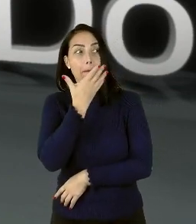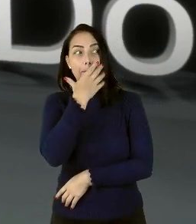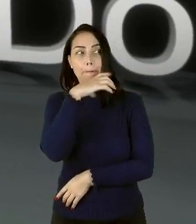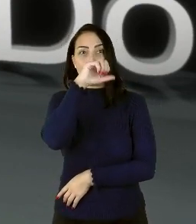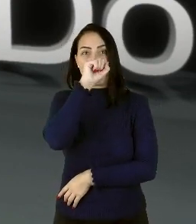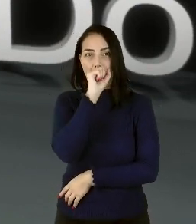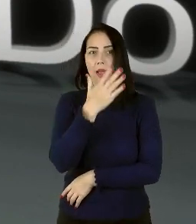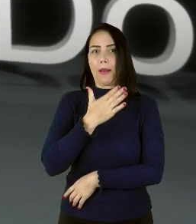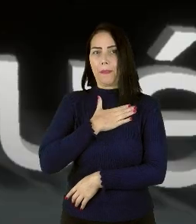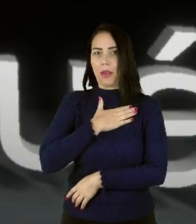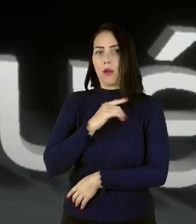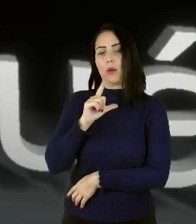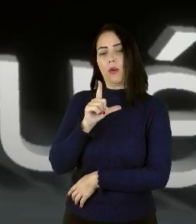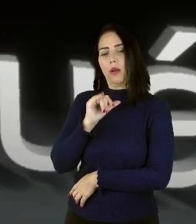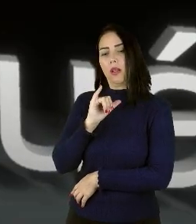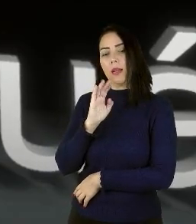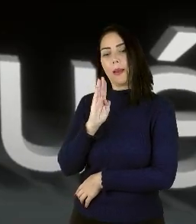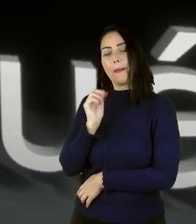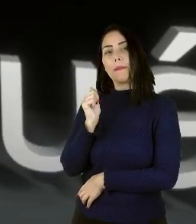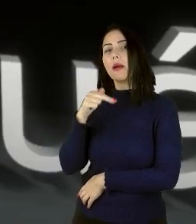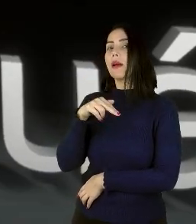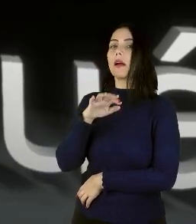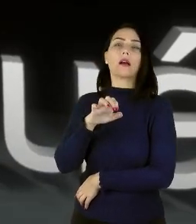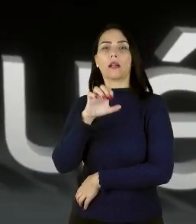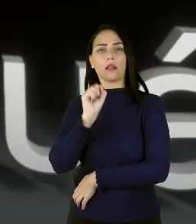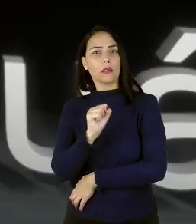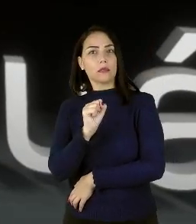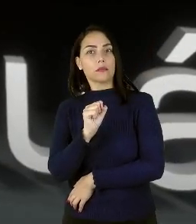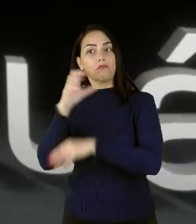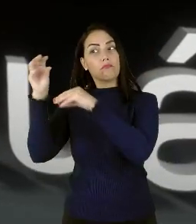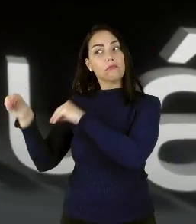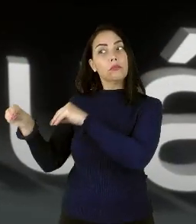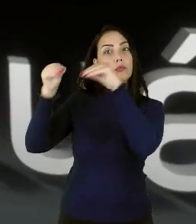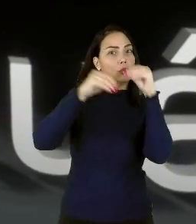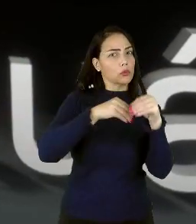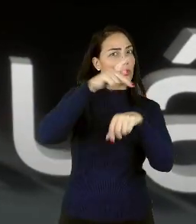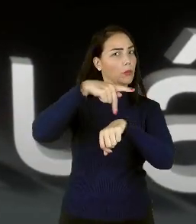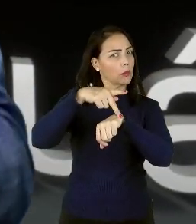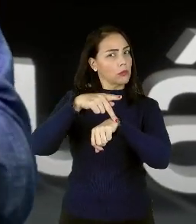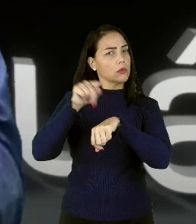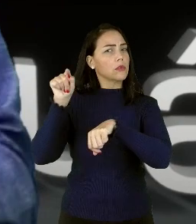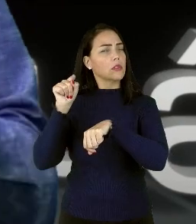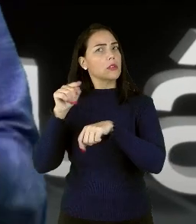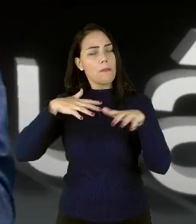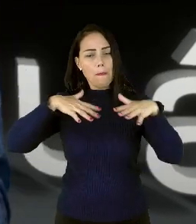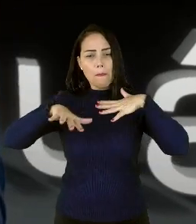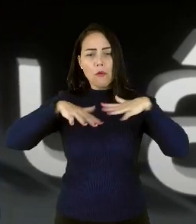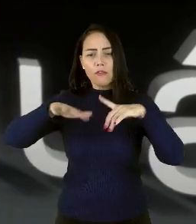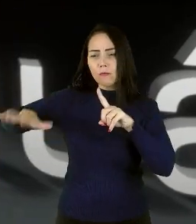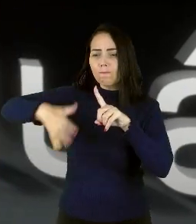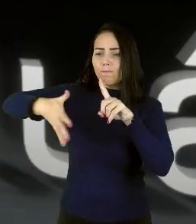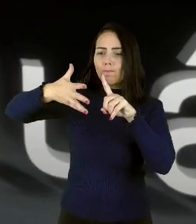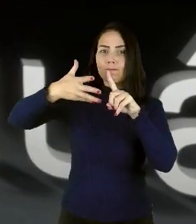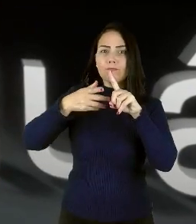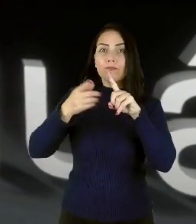libanês, imigrante. Não exatamente um refugiado, mas um sujeito movido pelo desejo